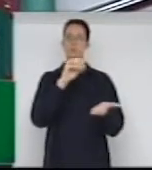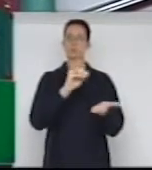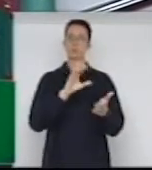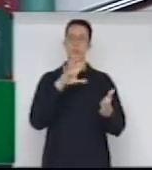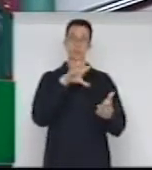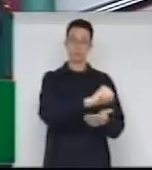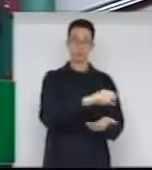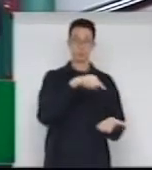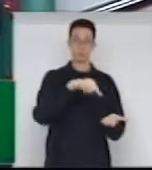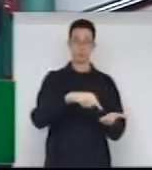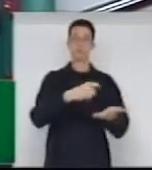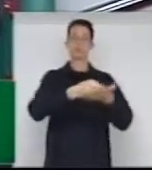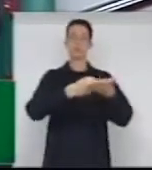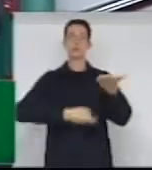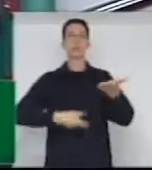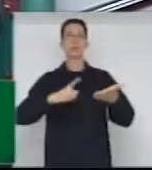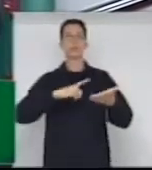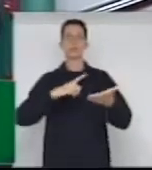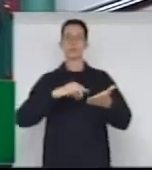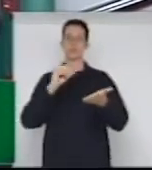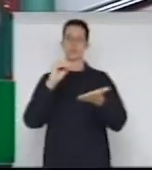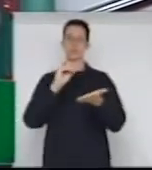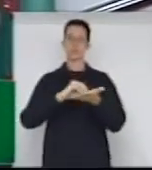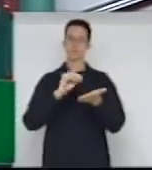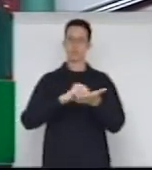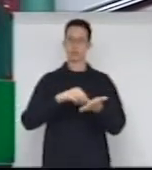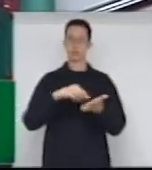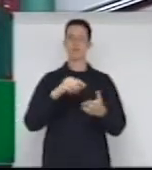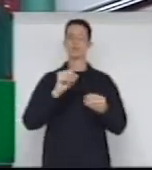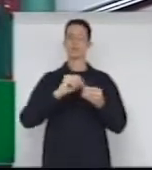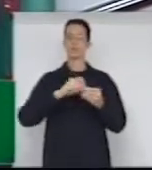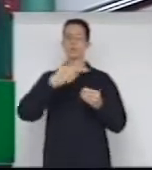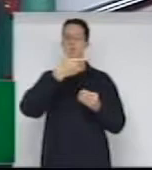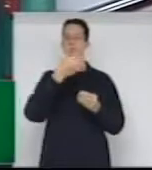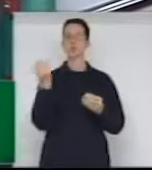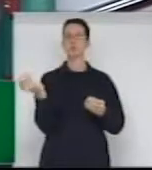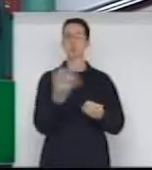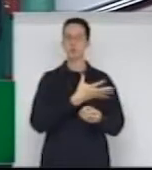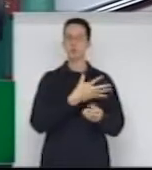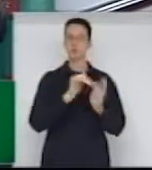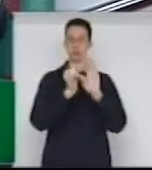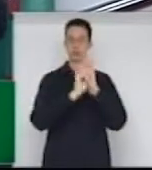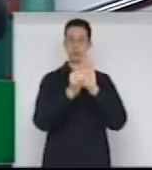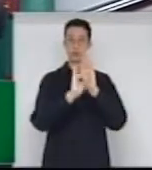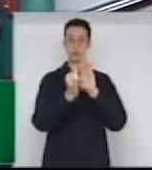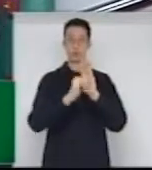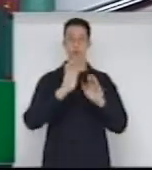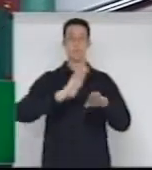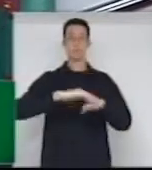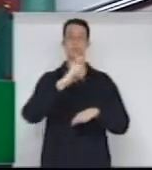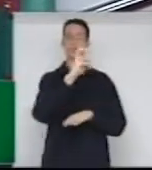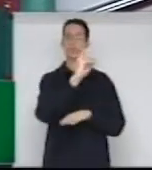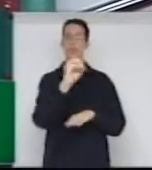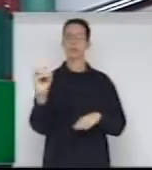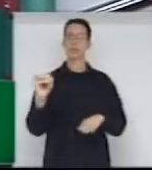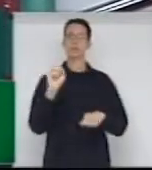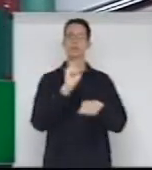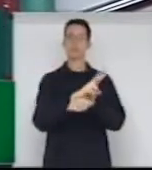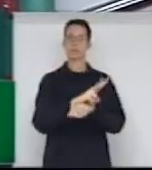concurso, a realização de um novo edital que convocará mais 500 vagas para soldados,